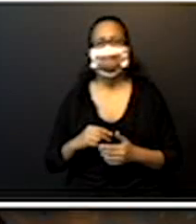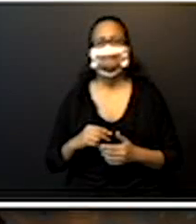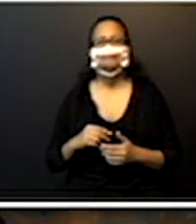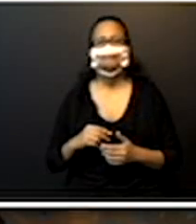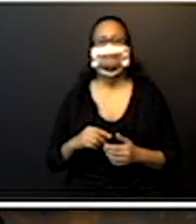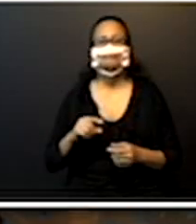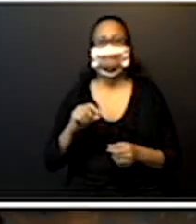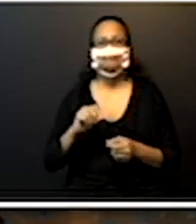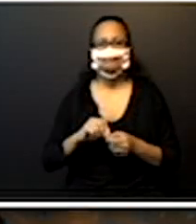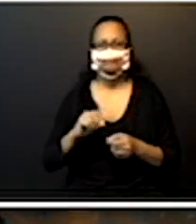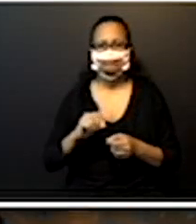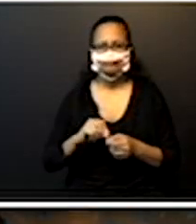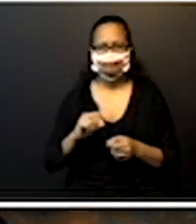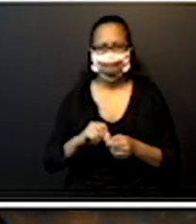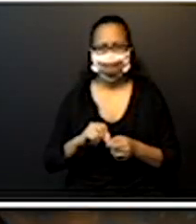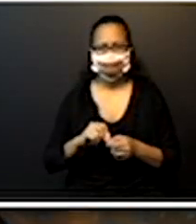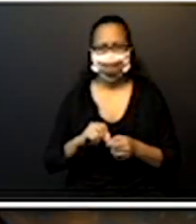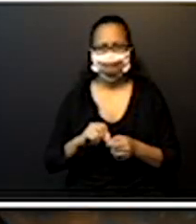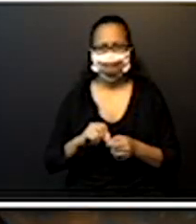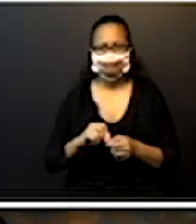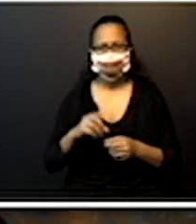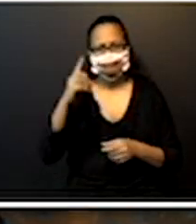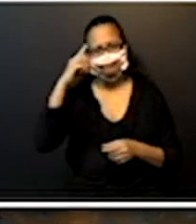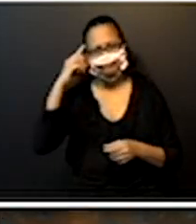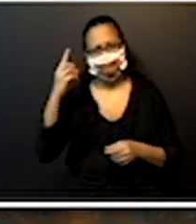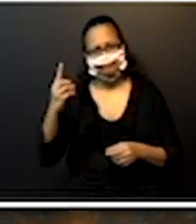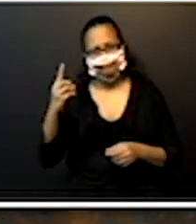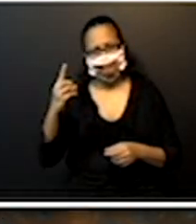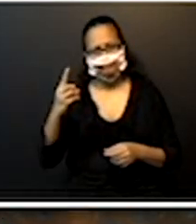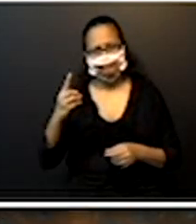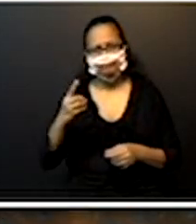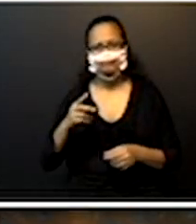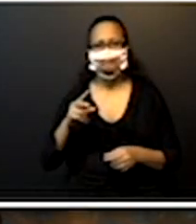fazer, tá bom? Qualquer dúvida, lá com a professora no WhatsApp.